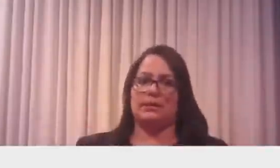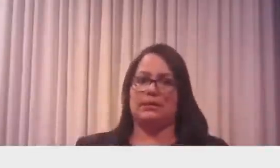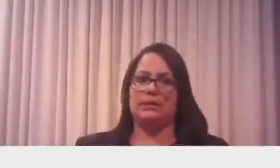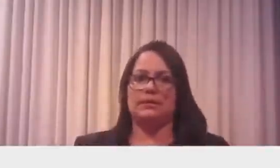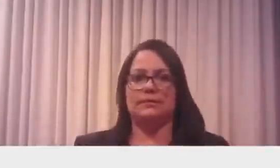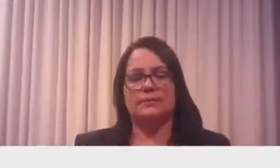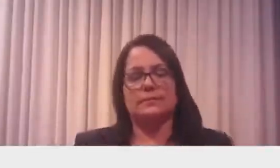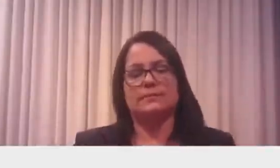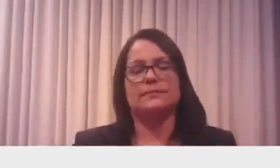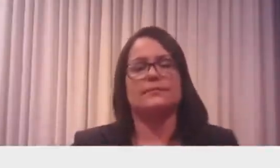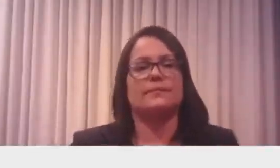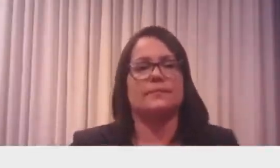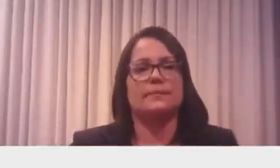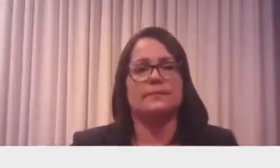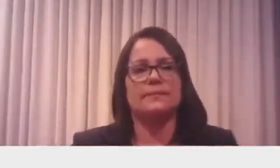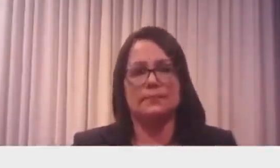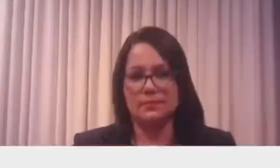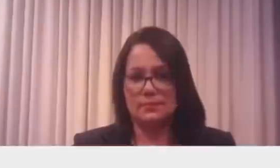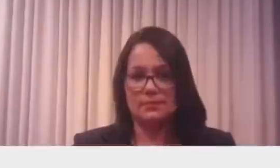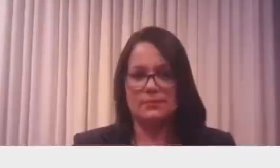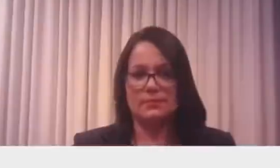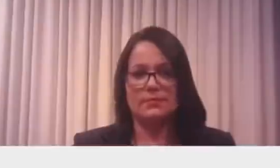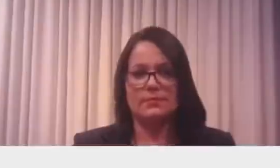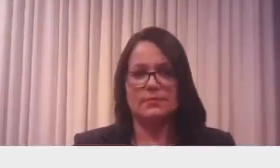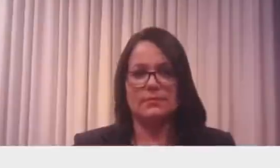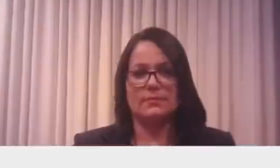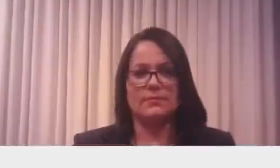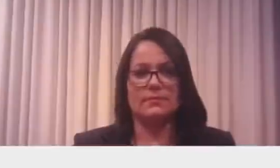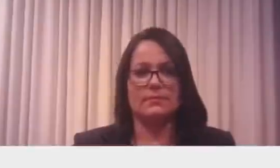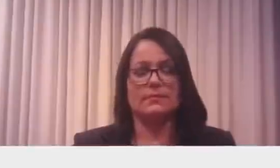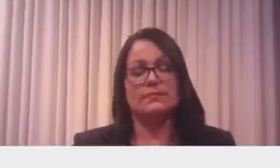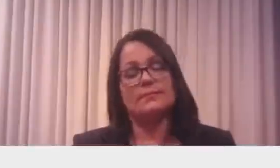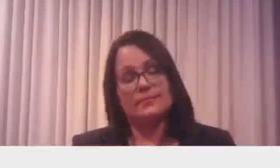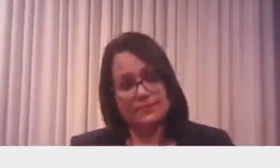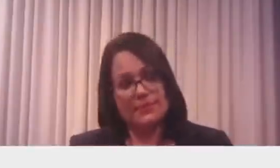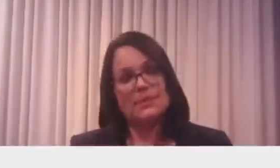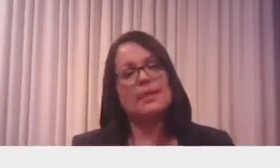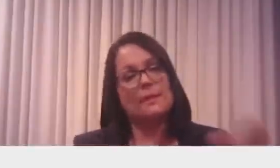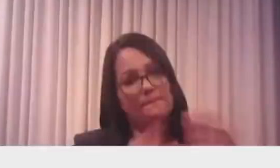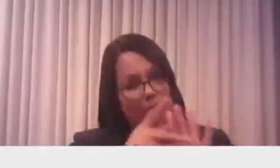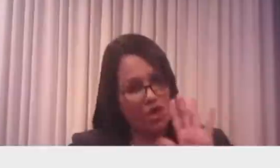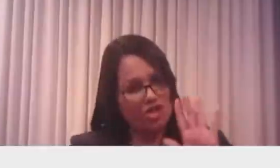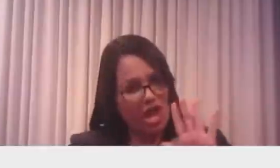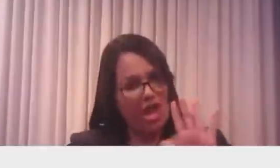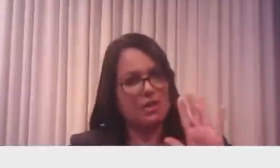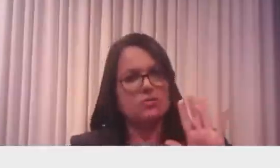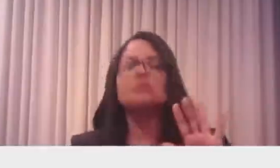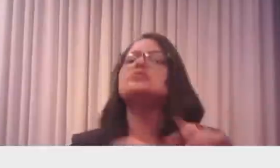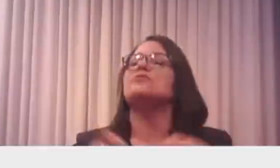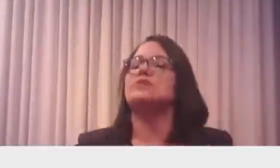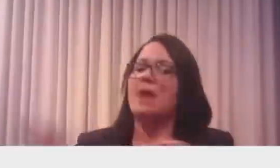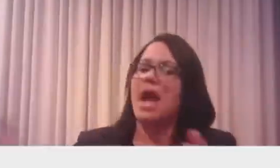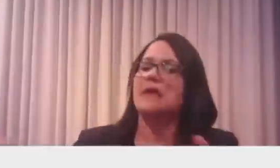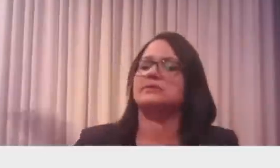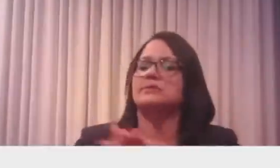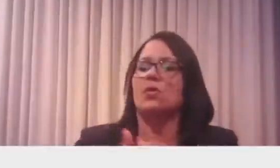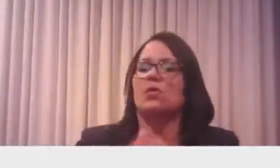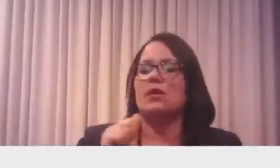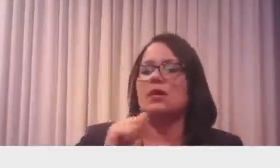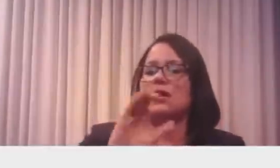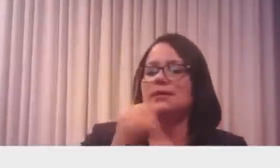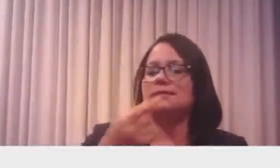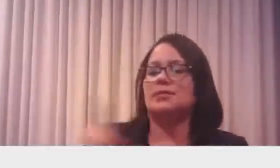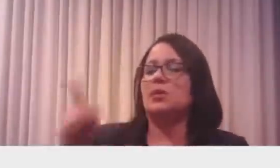Bem, também entramos, dada a dificuldade de andar com o projeto, uma ação direta de inconstitucionalidade por